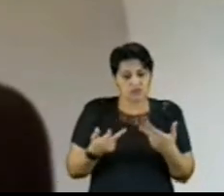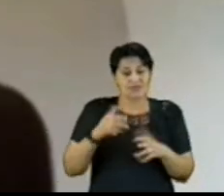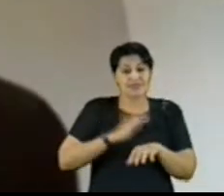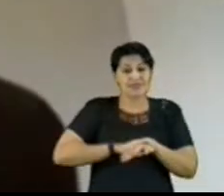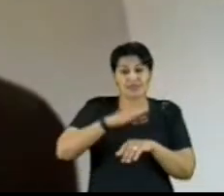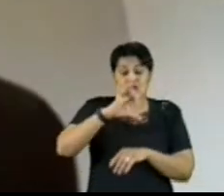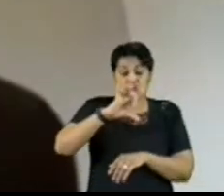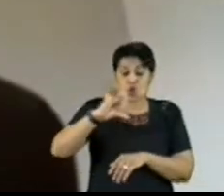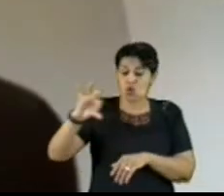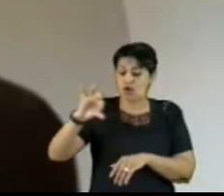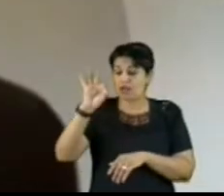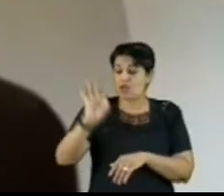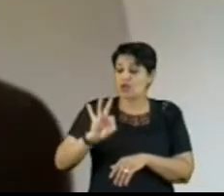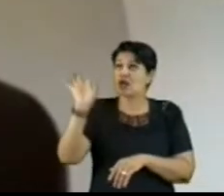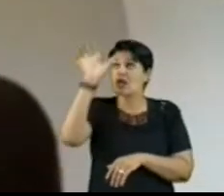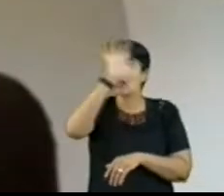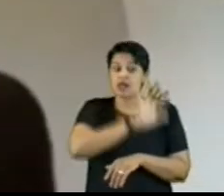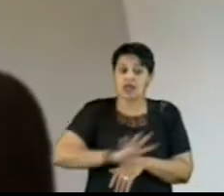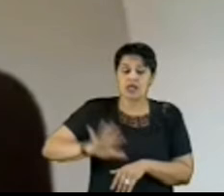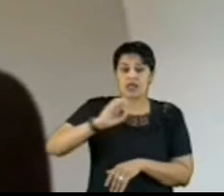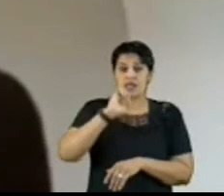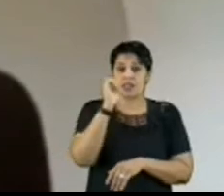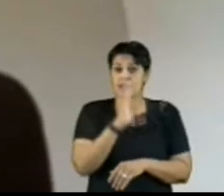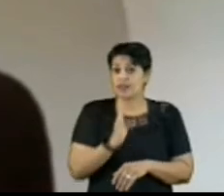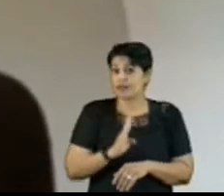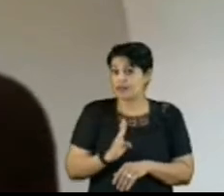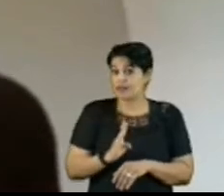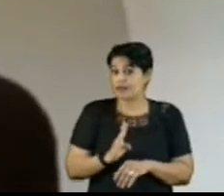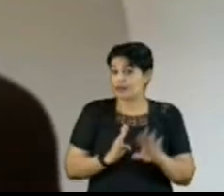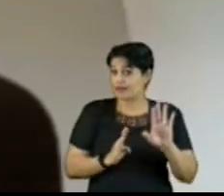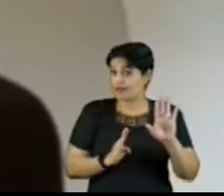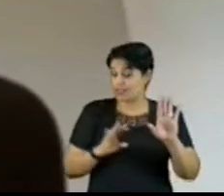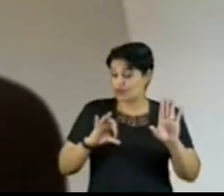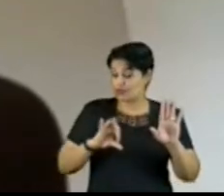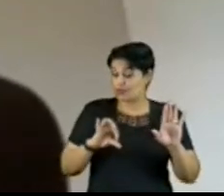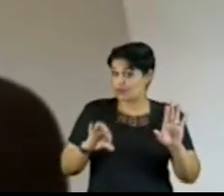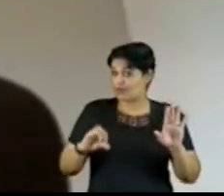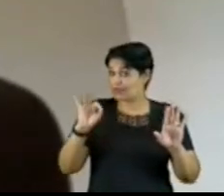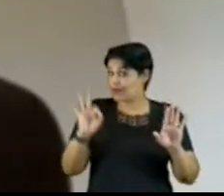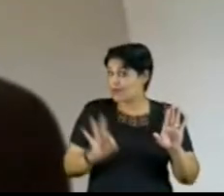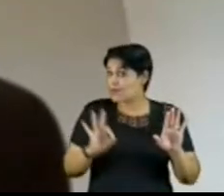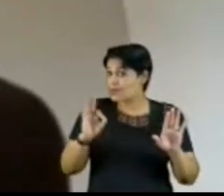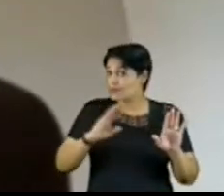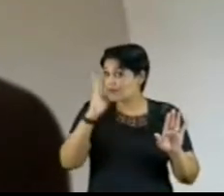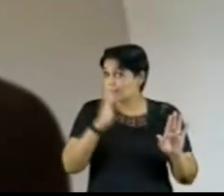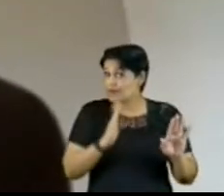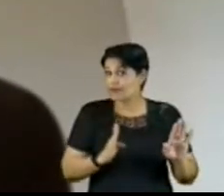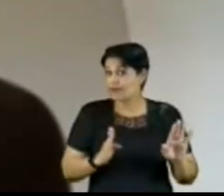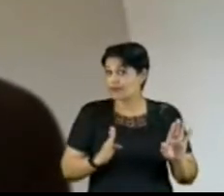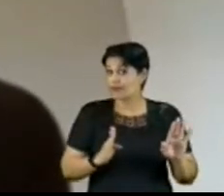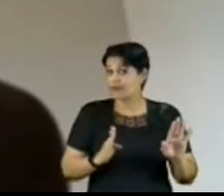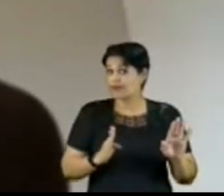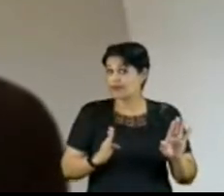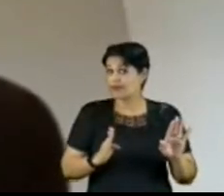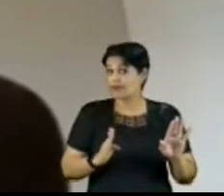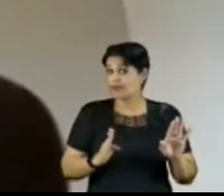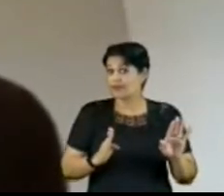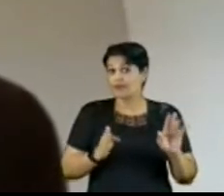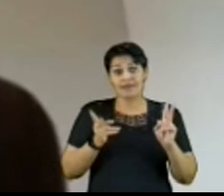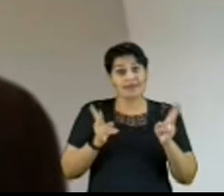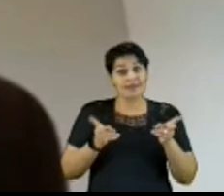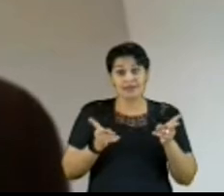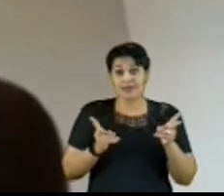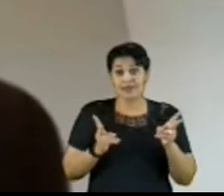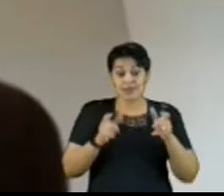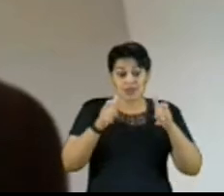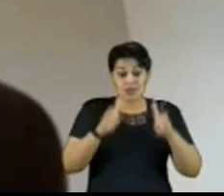brasileiro, mesmo, preste atenção, em 99% do território brasileiro, mesmo em metrópoles com